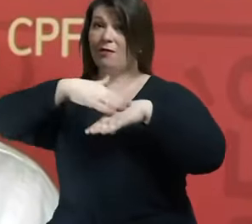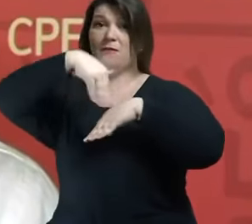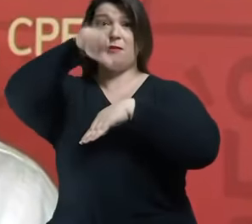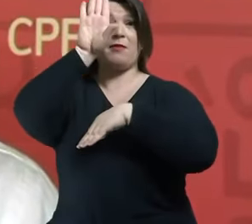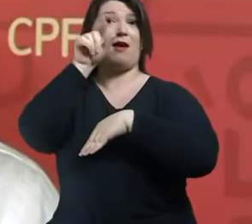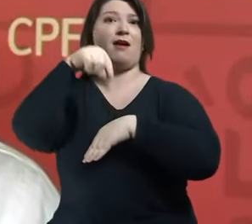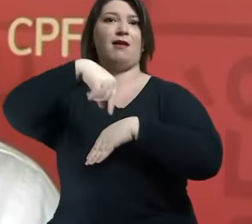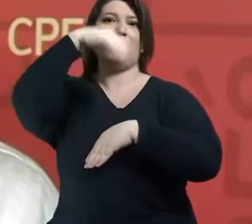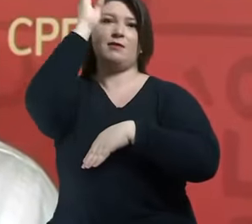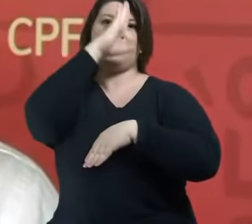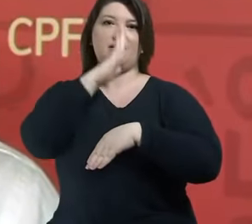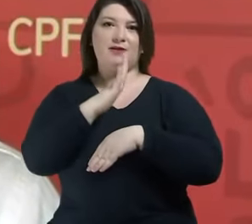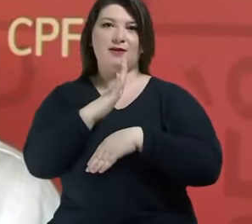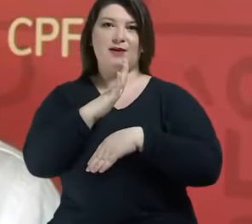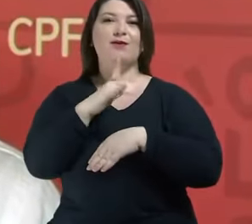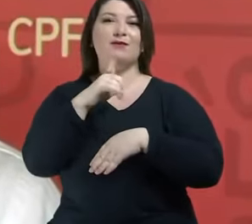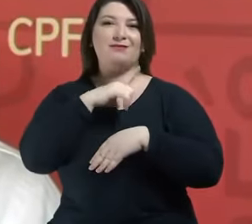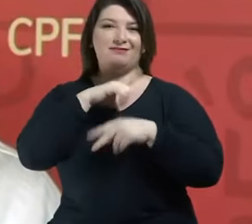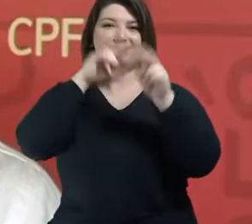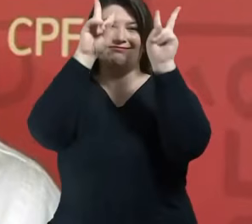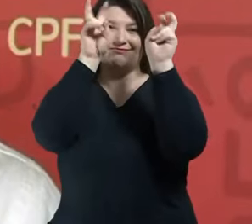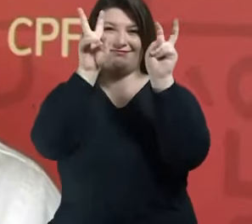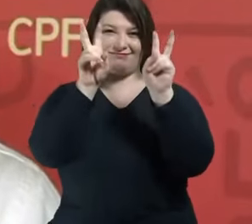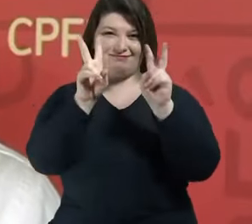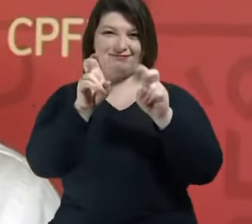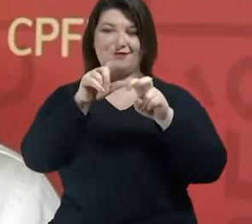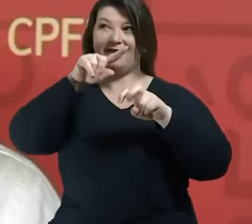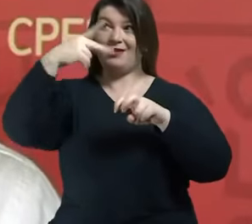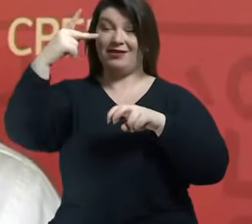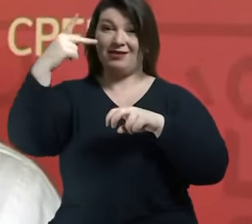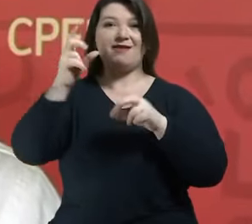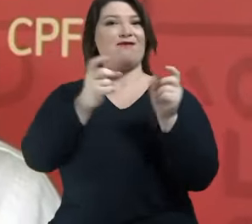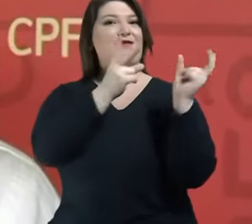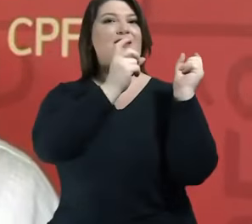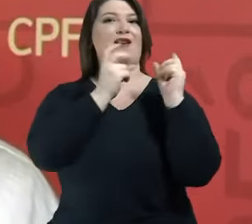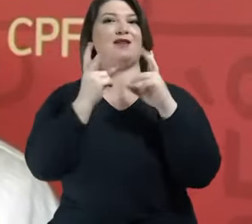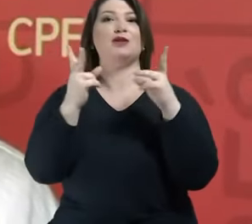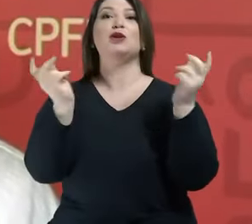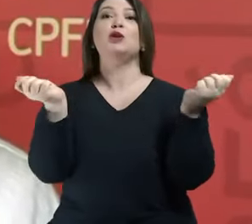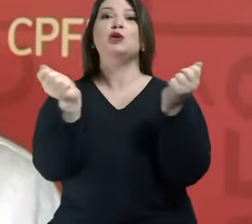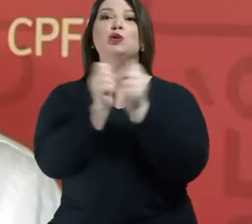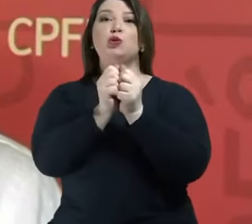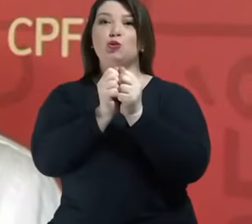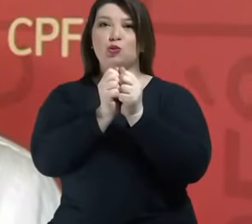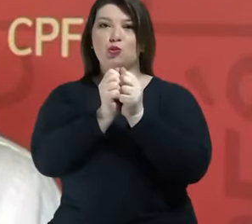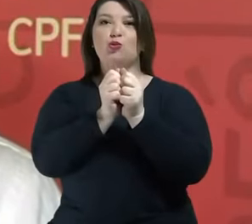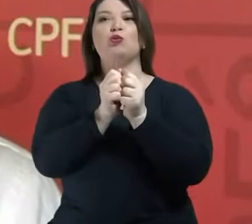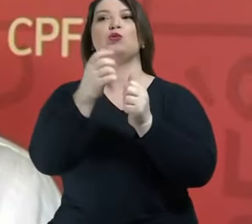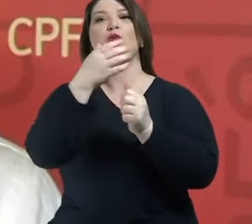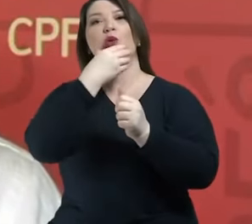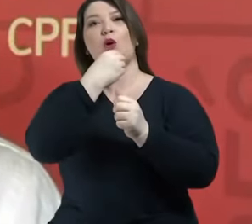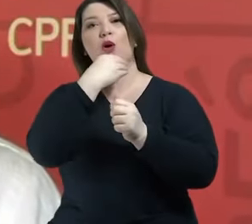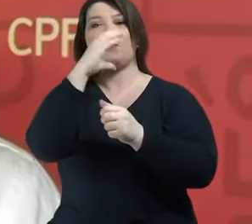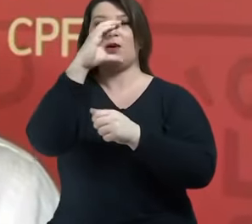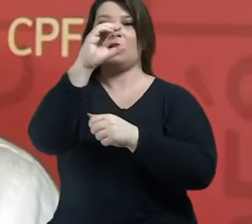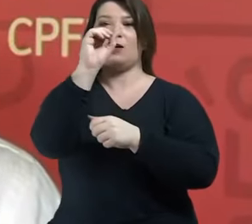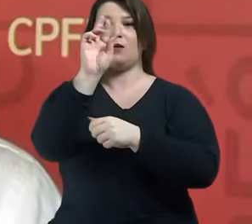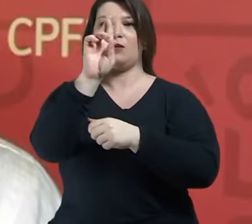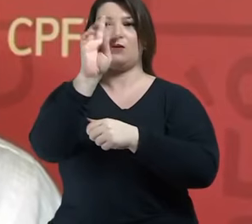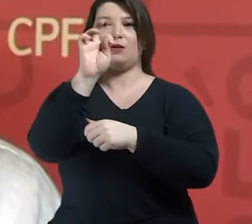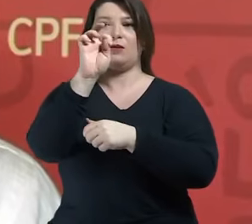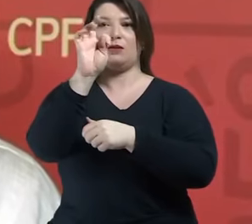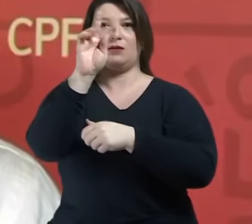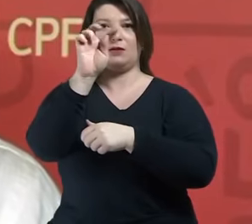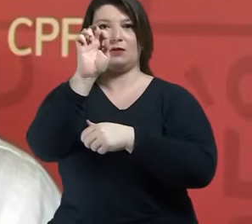recente, Viver a se destina, em parceria com o filósofo Mário Sérgio Cortella. Na TV apresenta o talk show